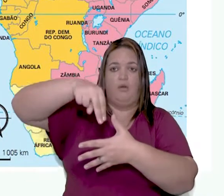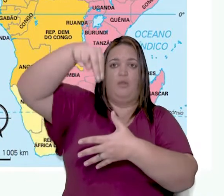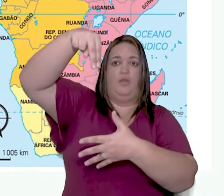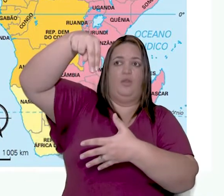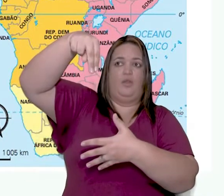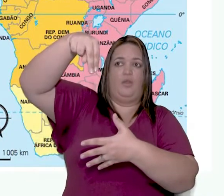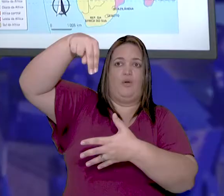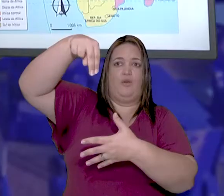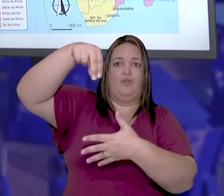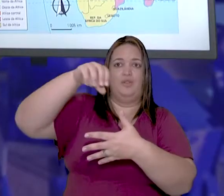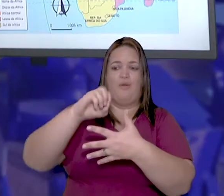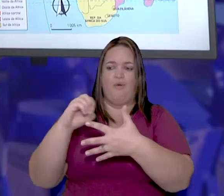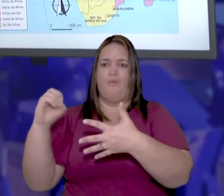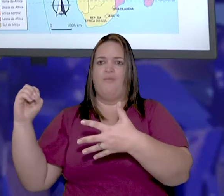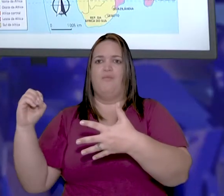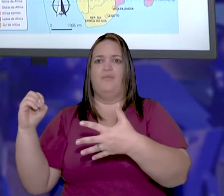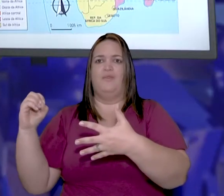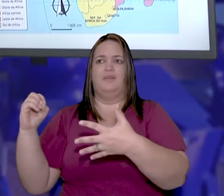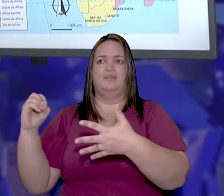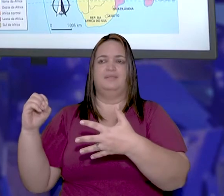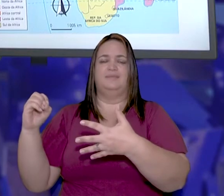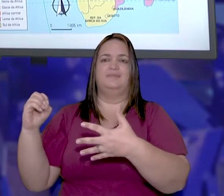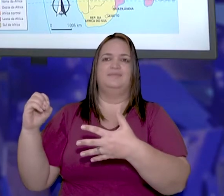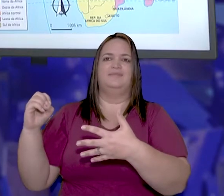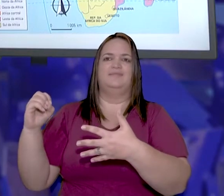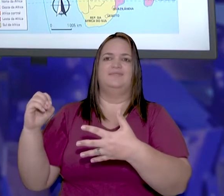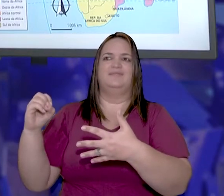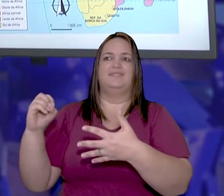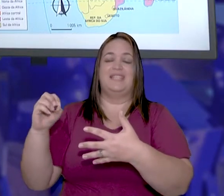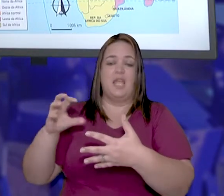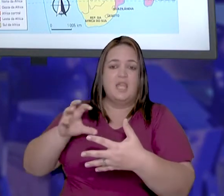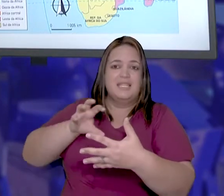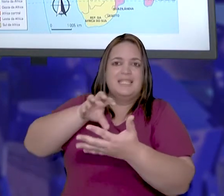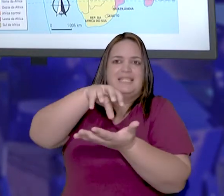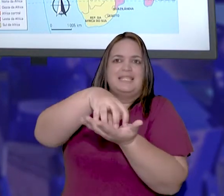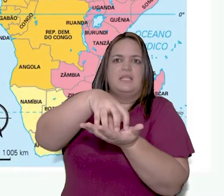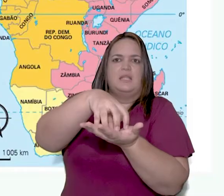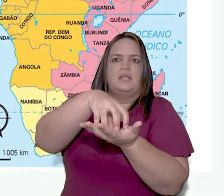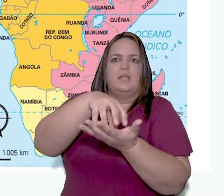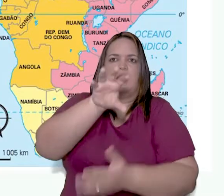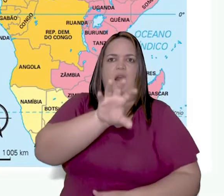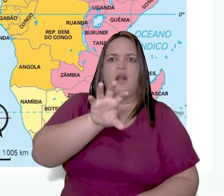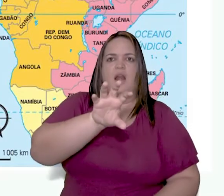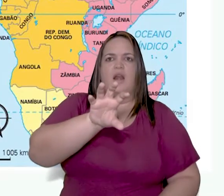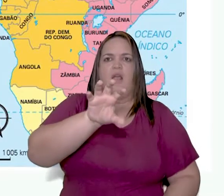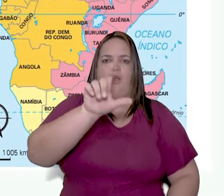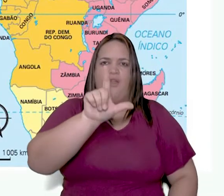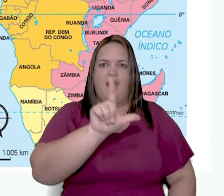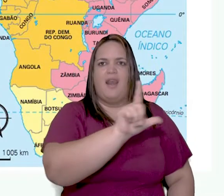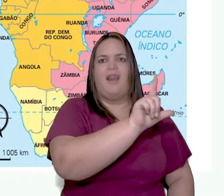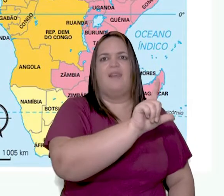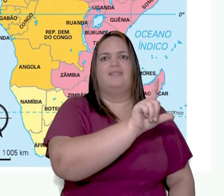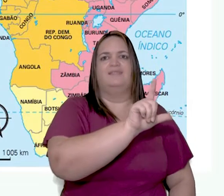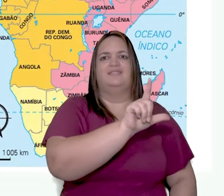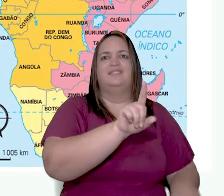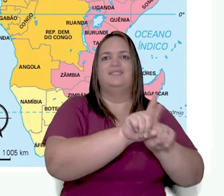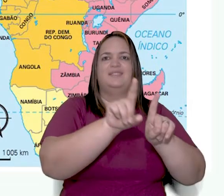Nós temos aqui o norte da África, o oeste da África,